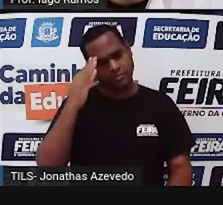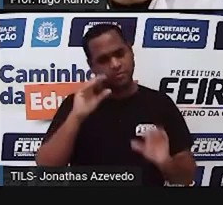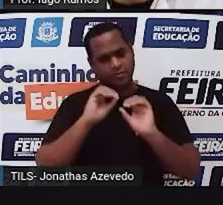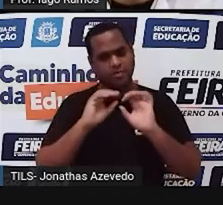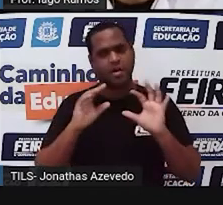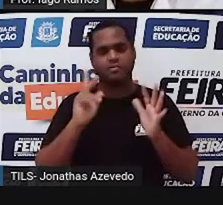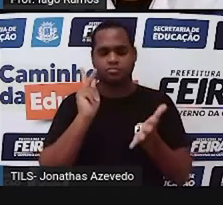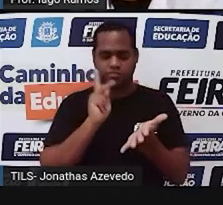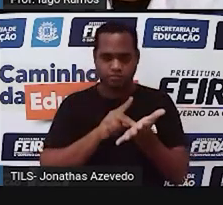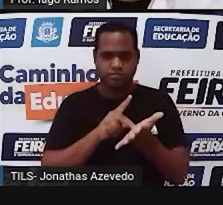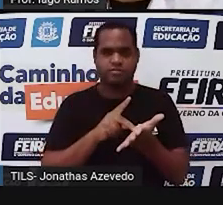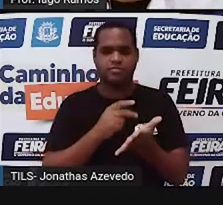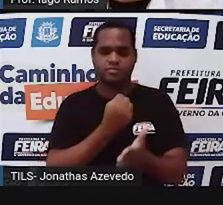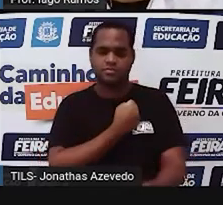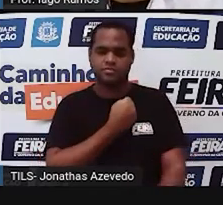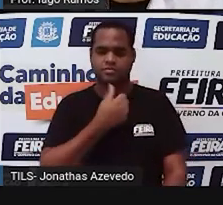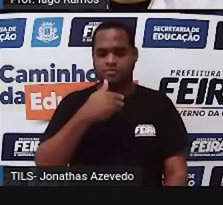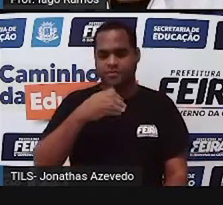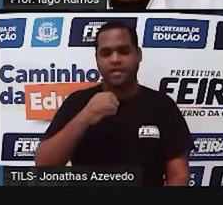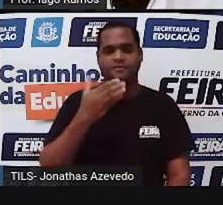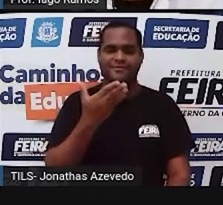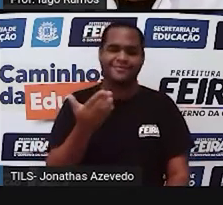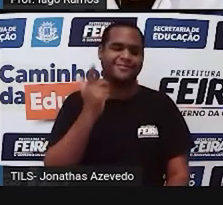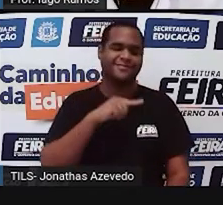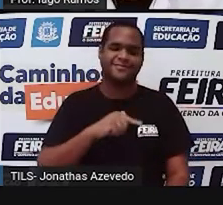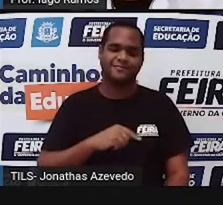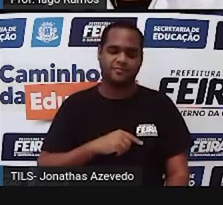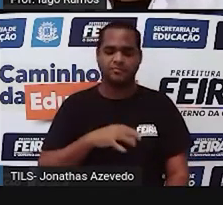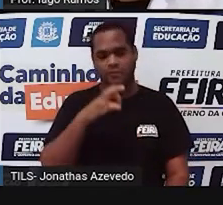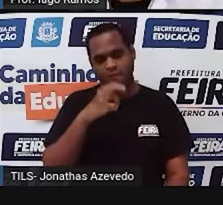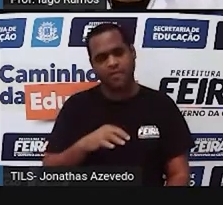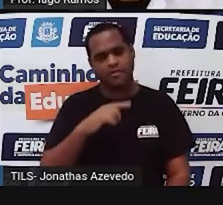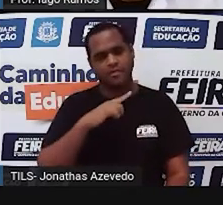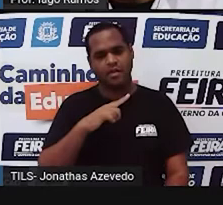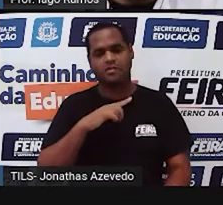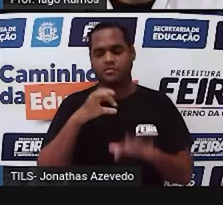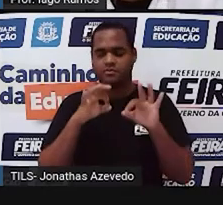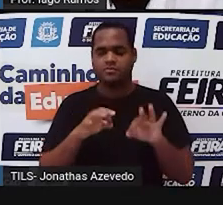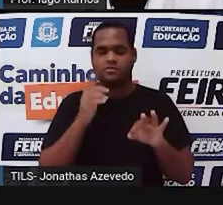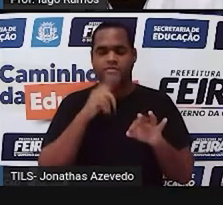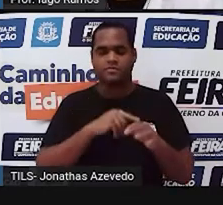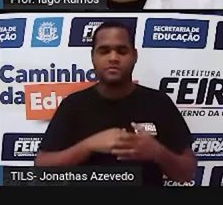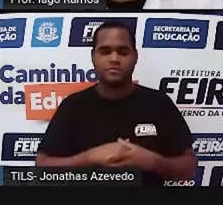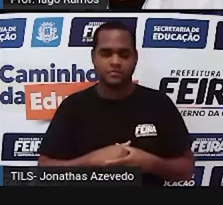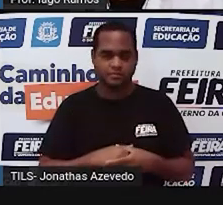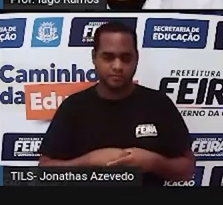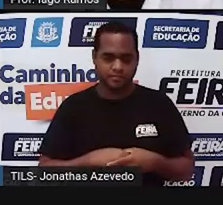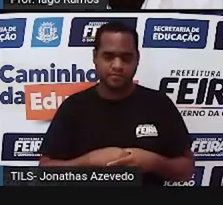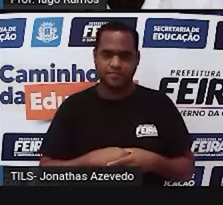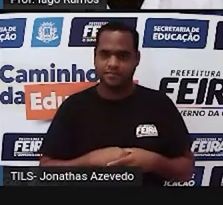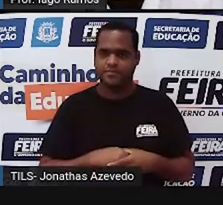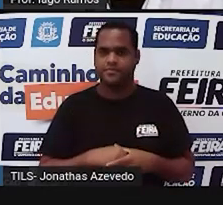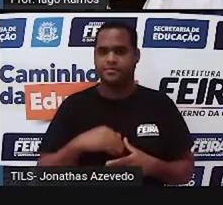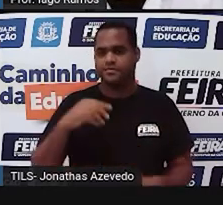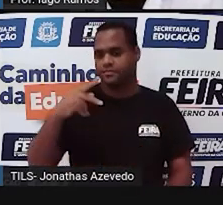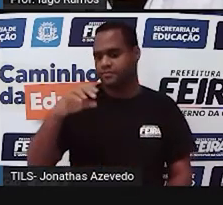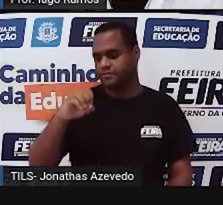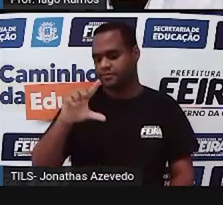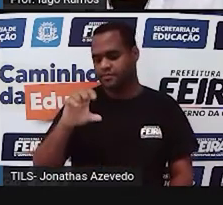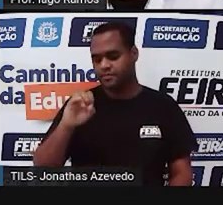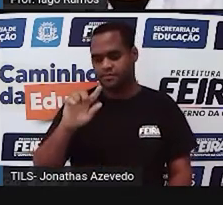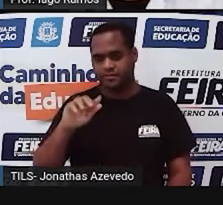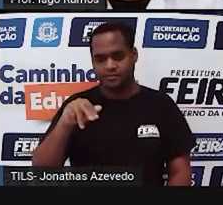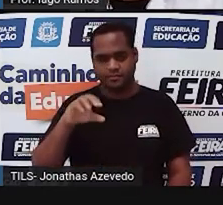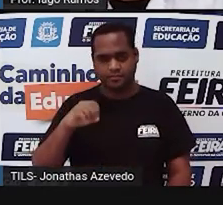verdadeiro, nota 10 para você, tenho certeza que você acertou. O triângulo é esse polígono que tem três